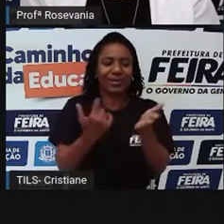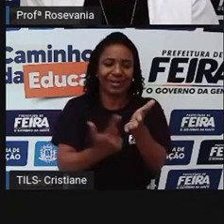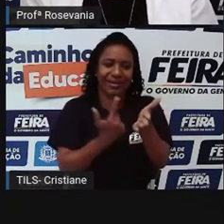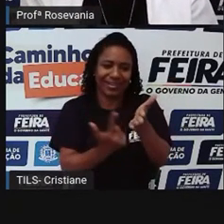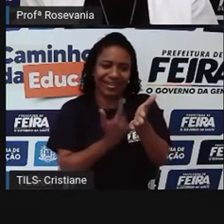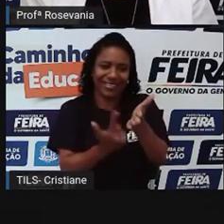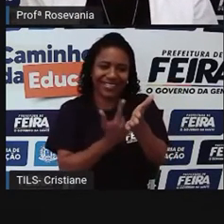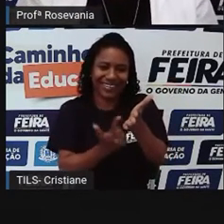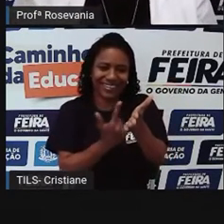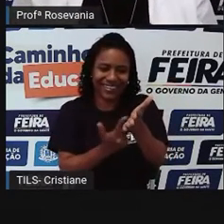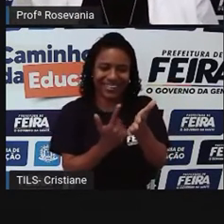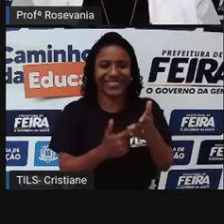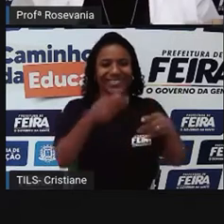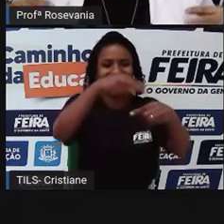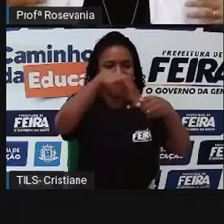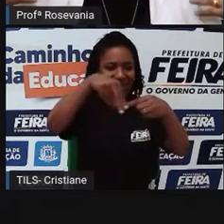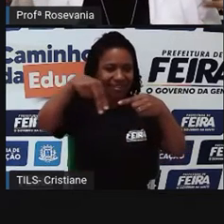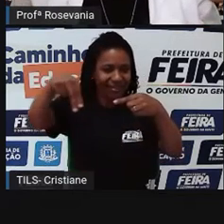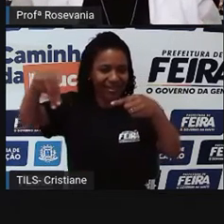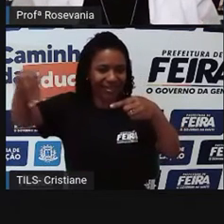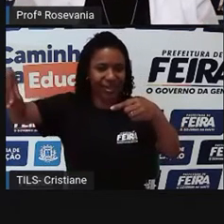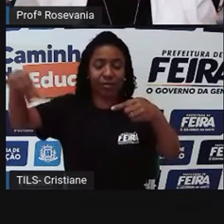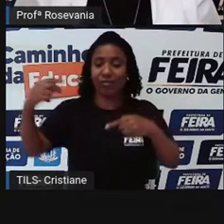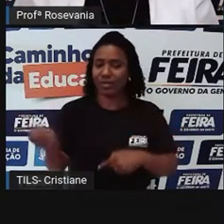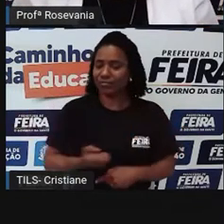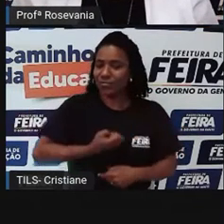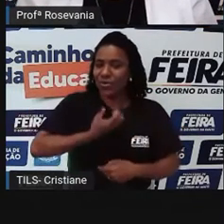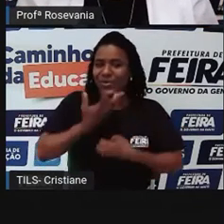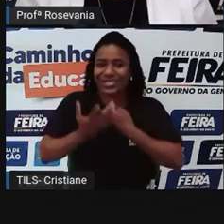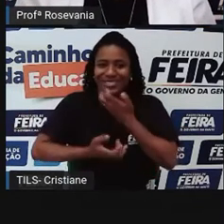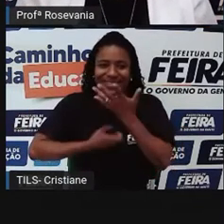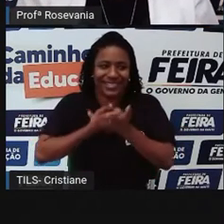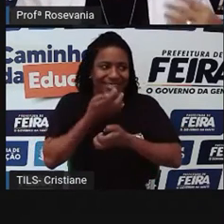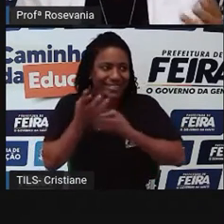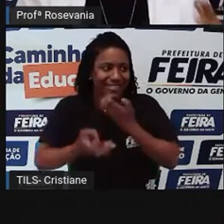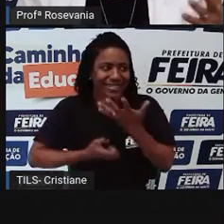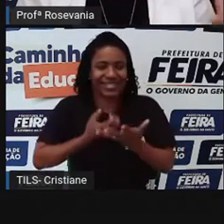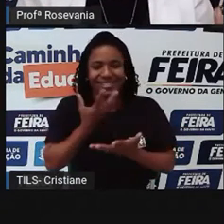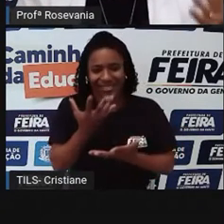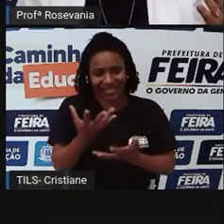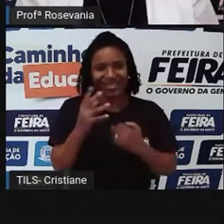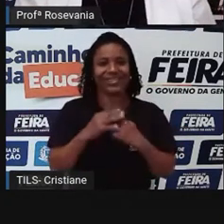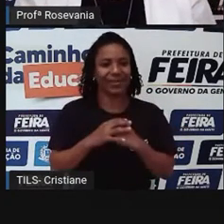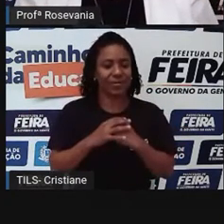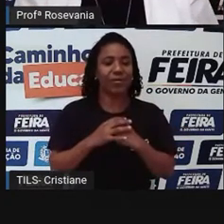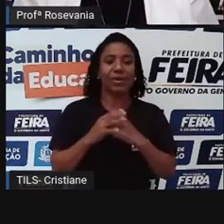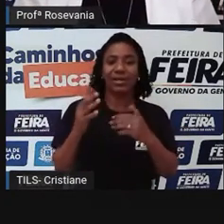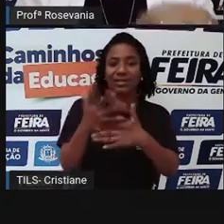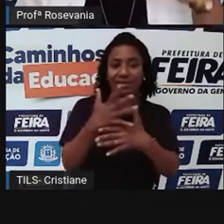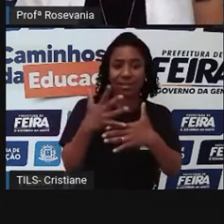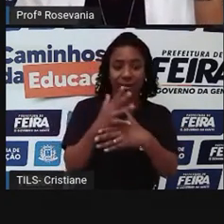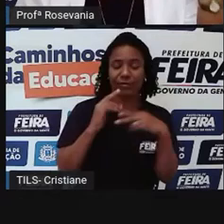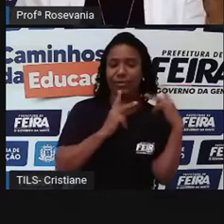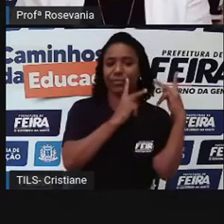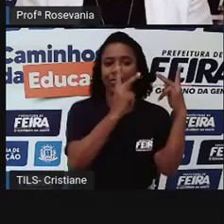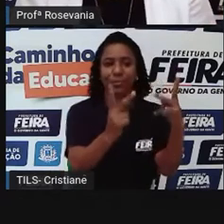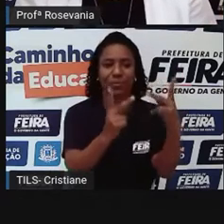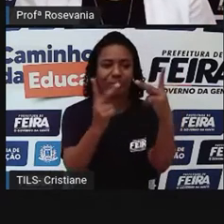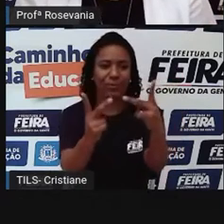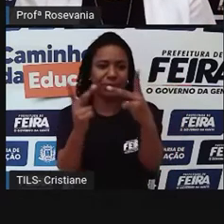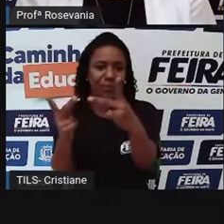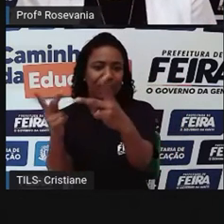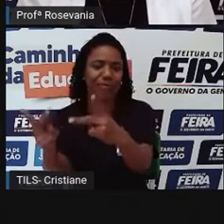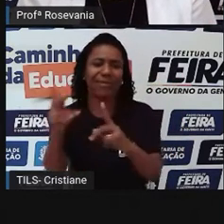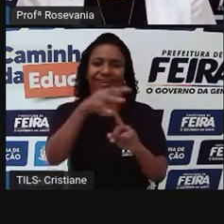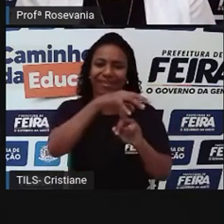através da poesia, é um passeio, gente, não tem como você visitar uma cidade e não ir nas feiras